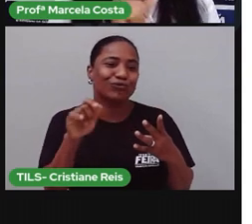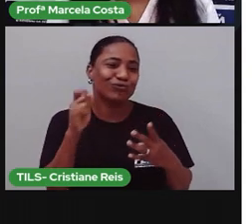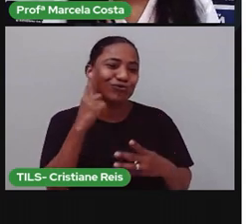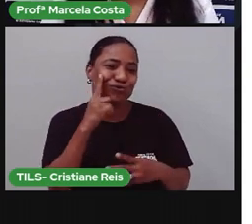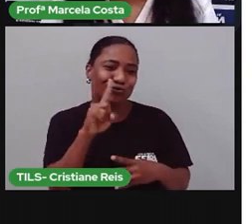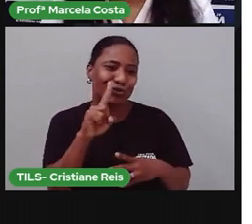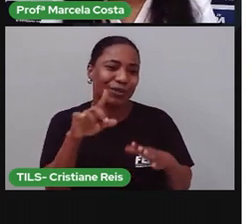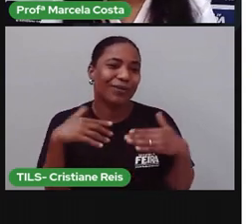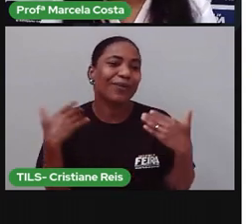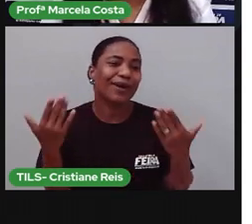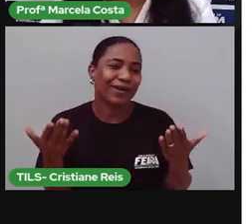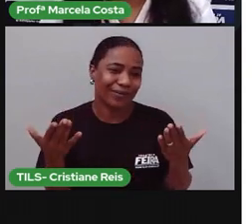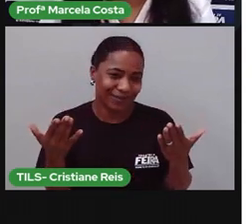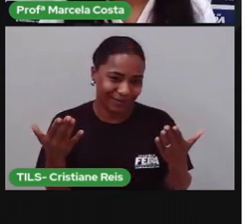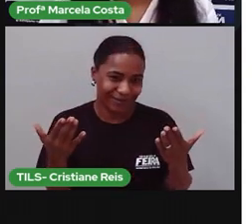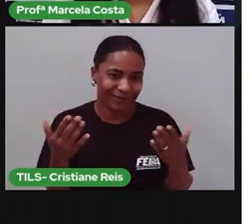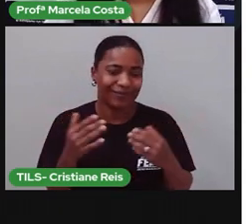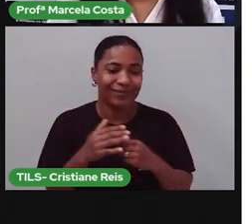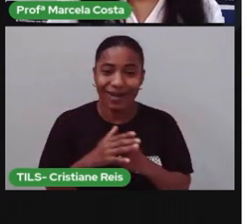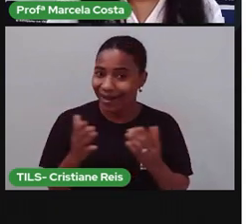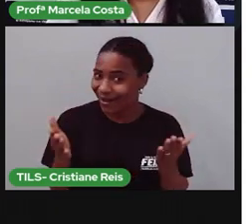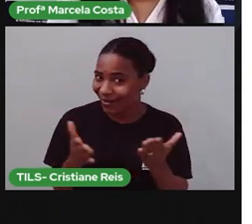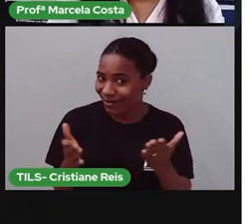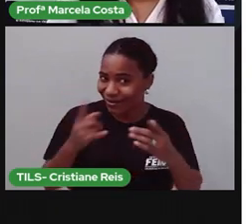Agora, a gente tem um desafio.